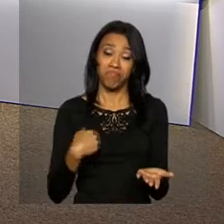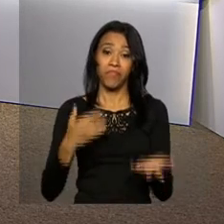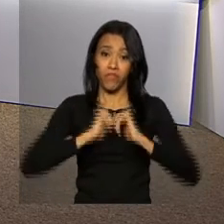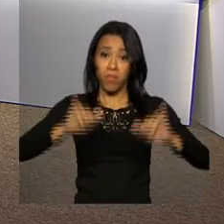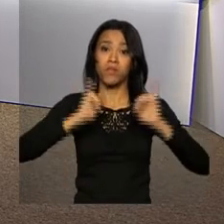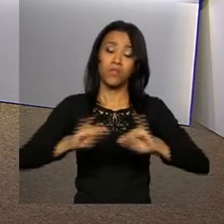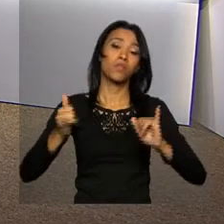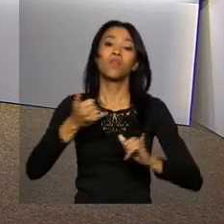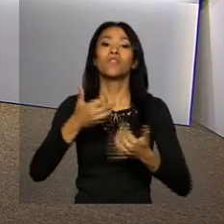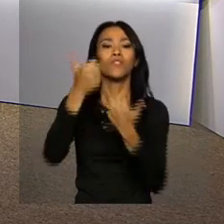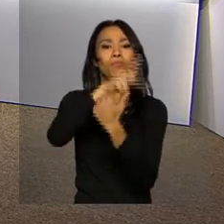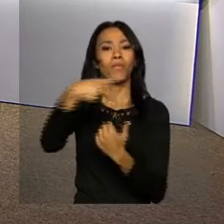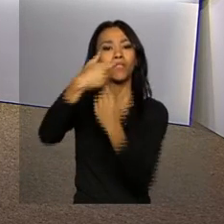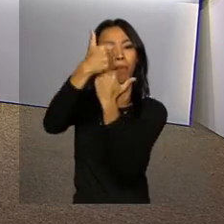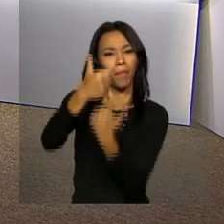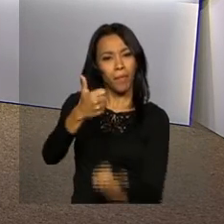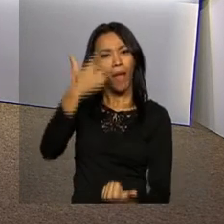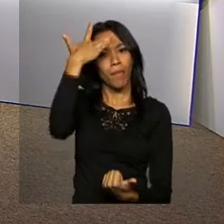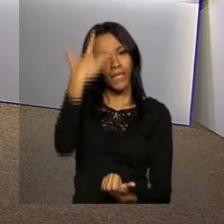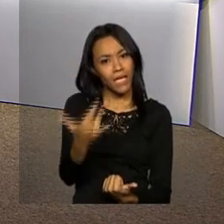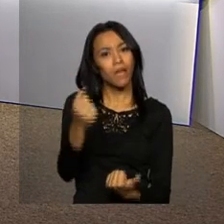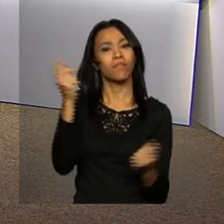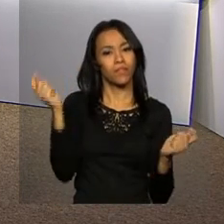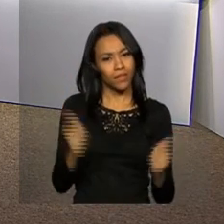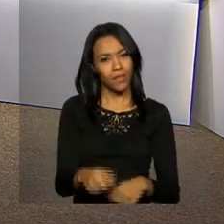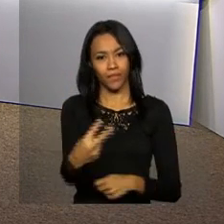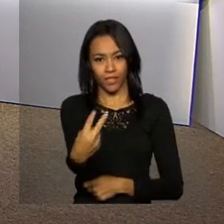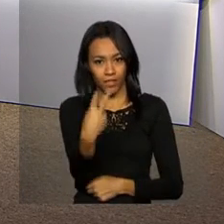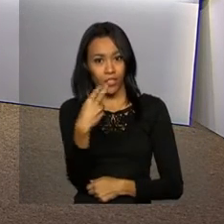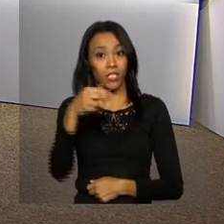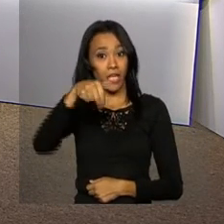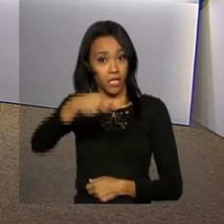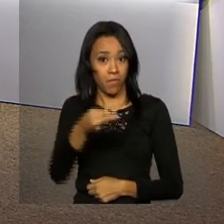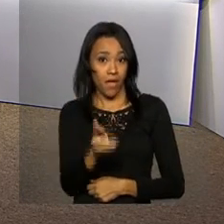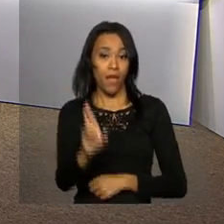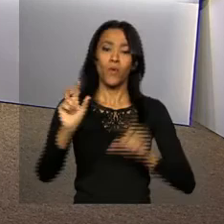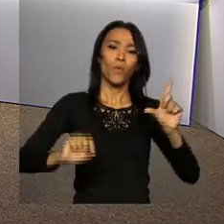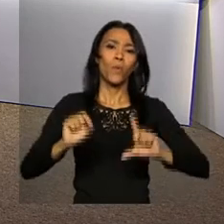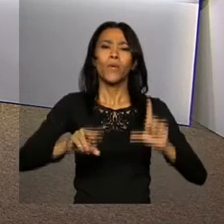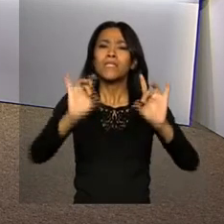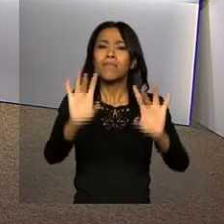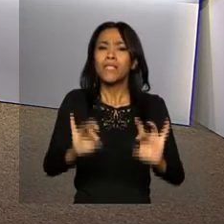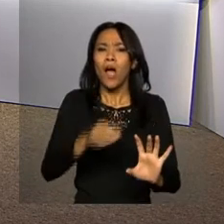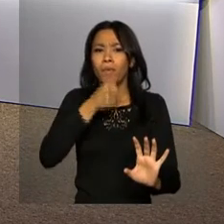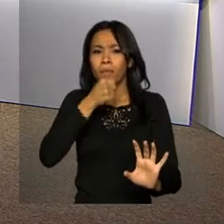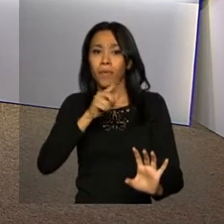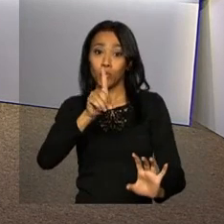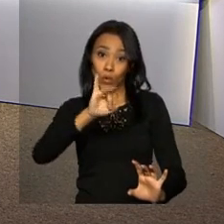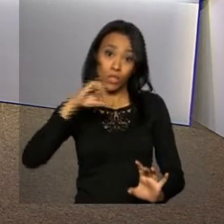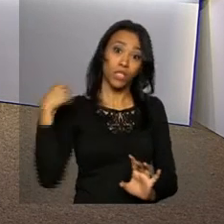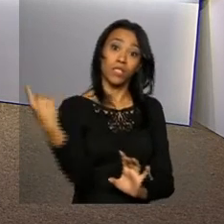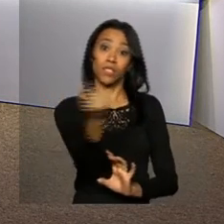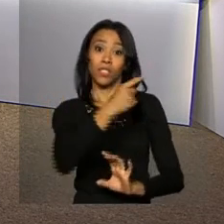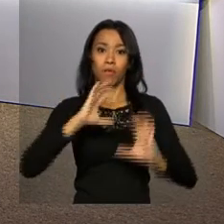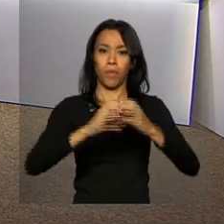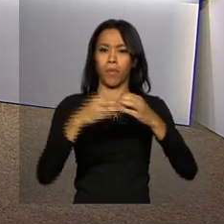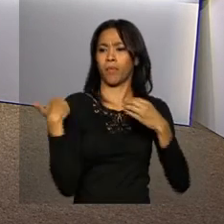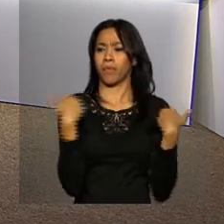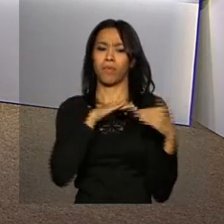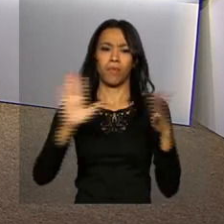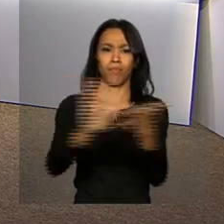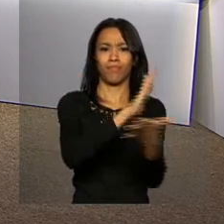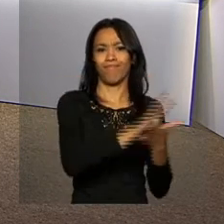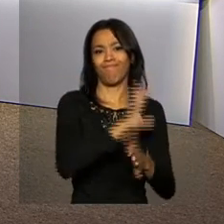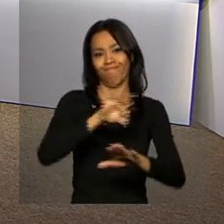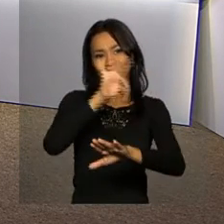notícias do Executivo Federal. Amanhã você acompanha aqui na NBR, uma cobertura especial desse Dia Nacional de Mobilização